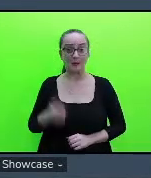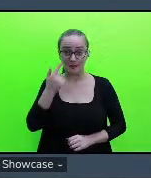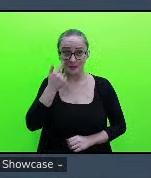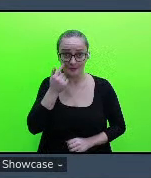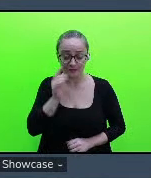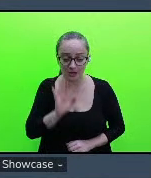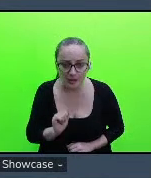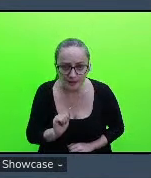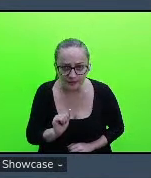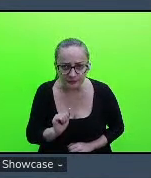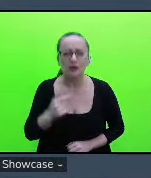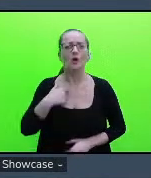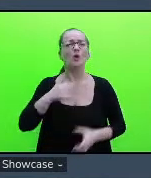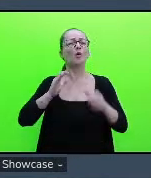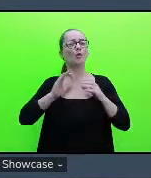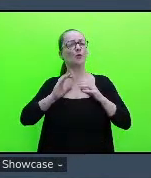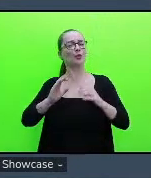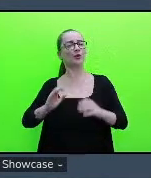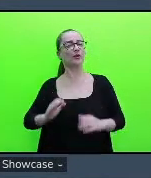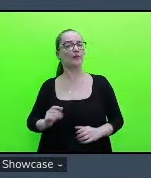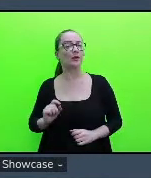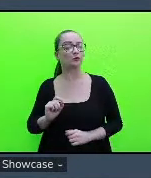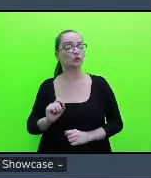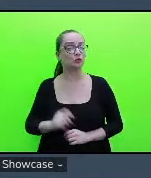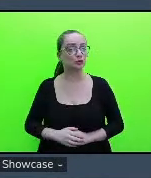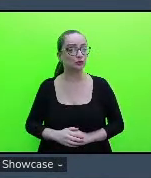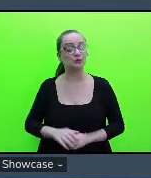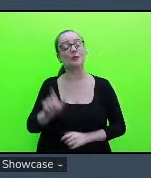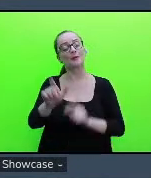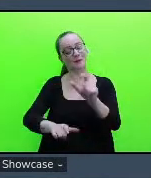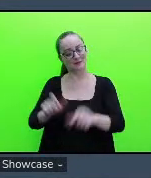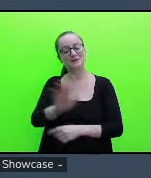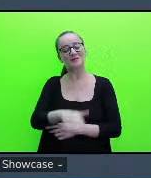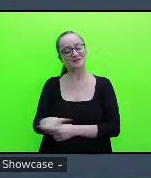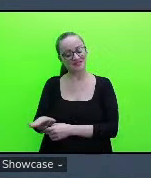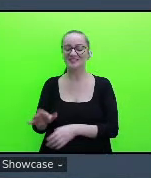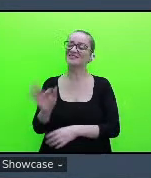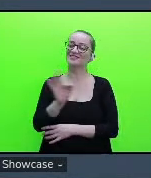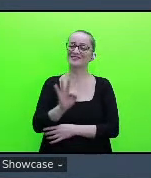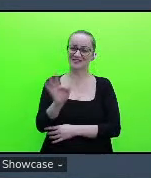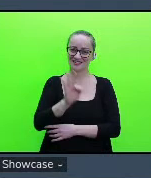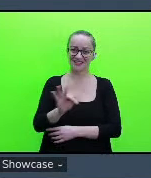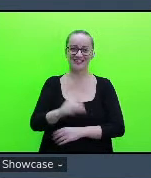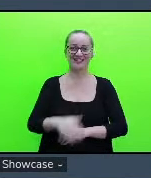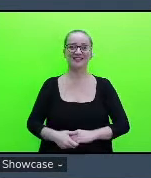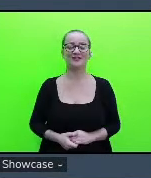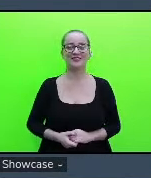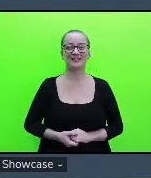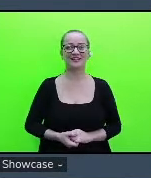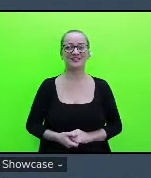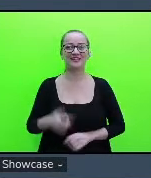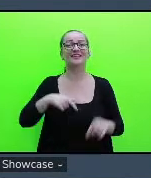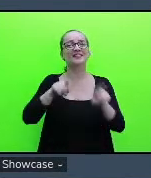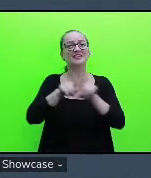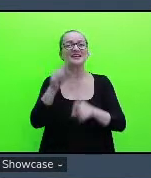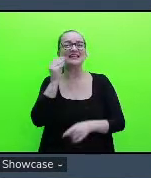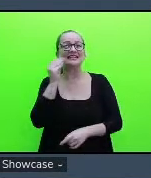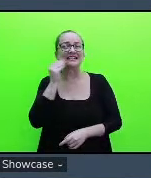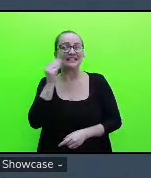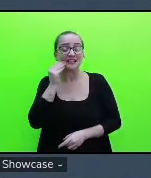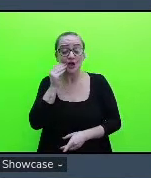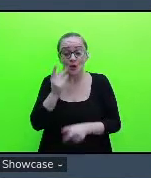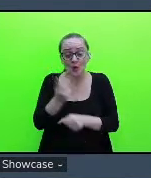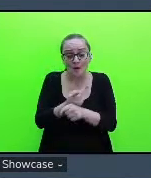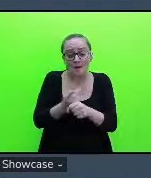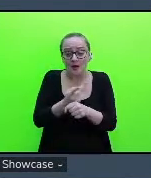comportamento dos estudantes de graduação. E eles também vêm buscando, né, o fenômeno e